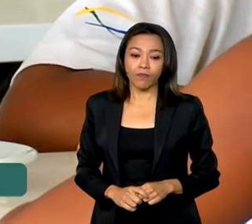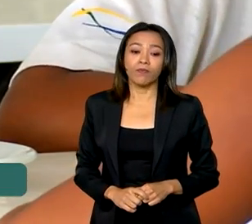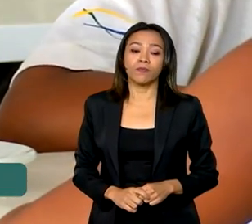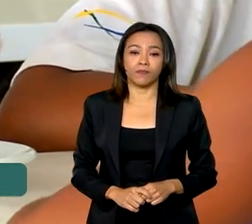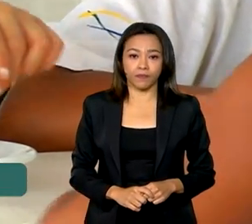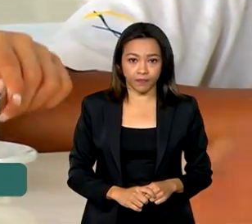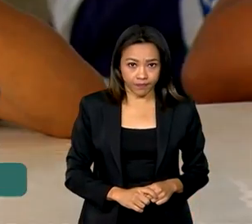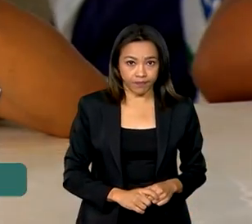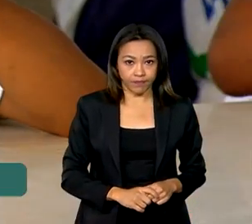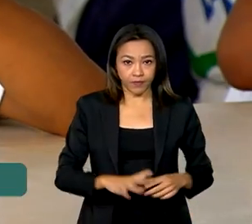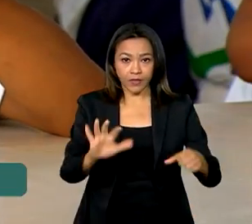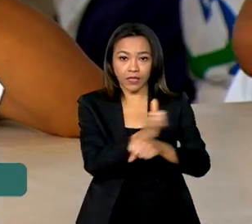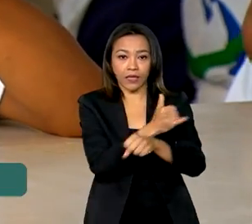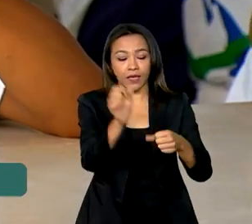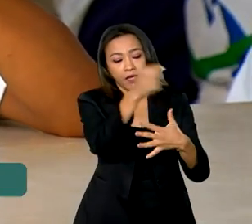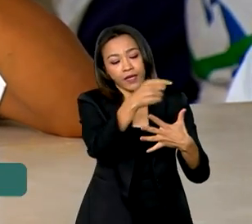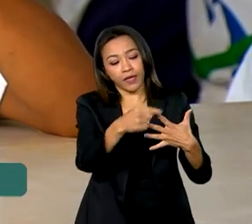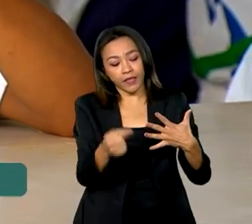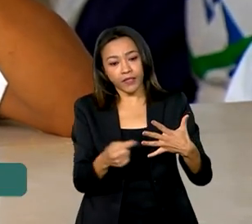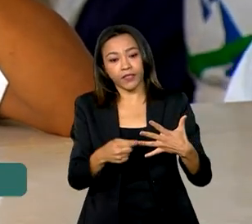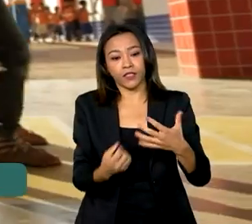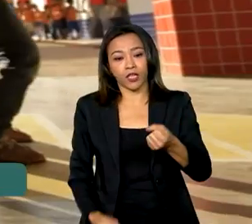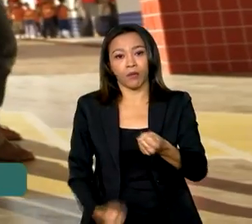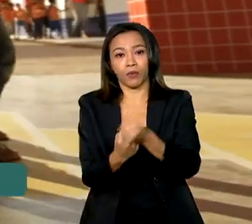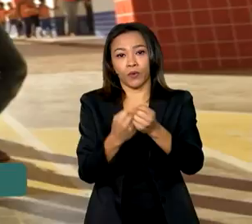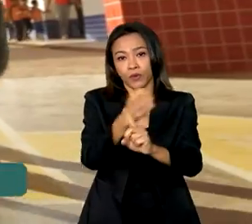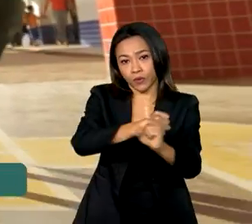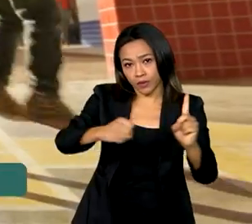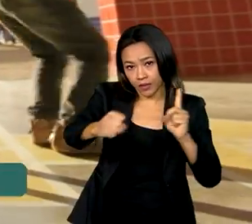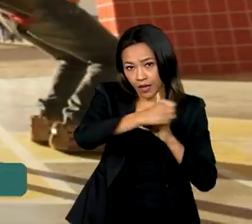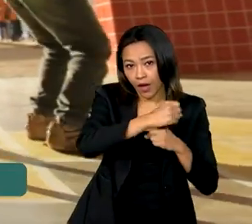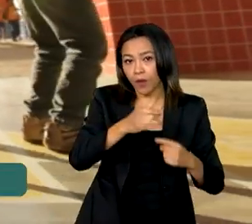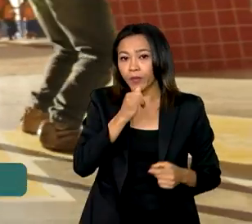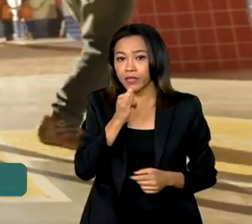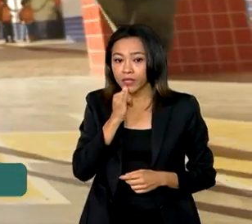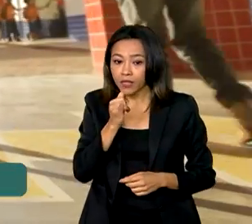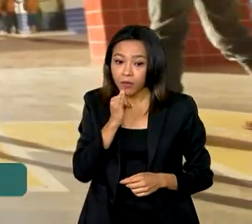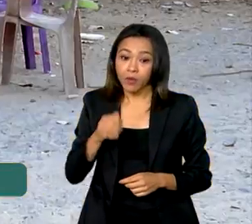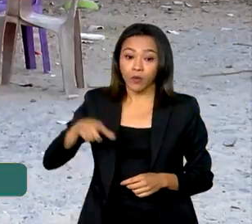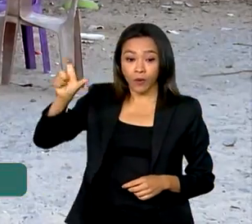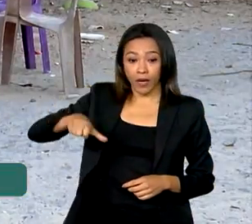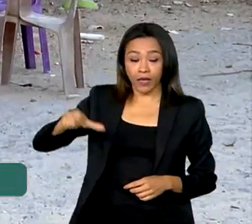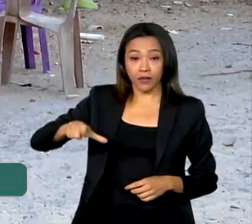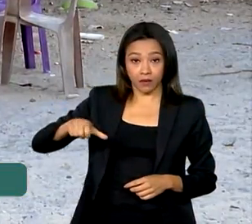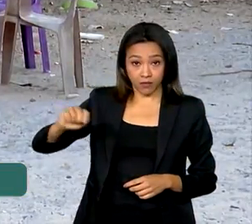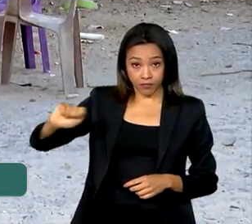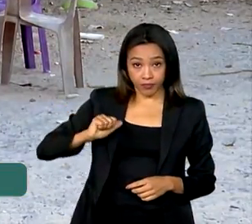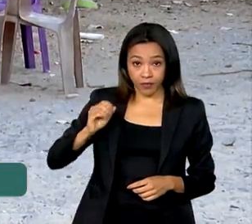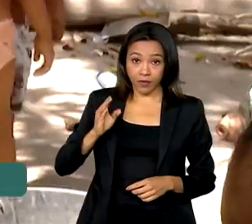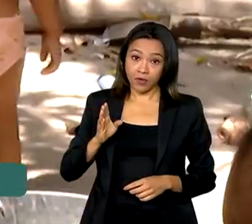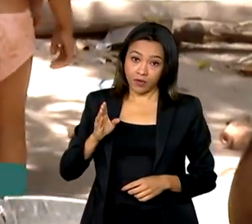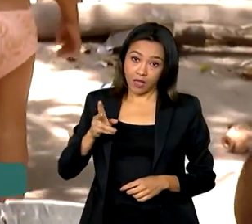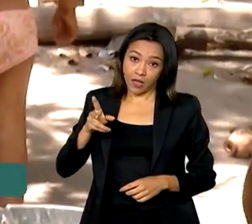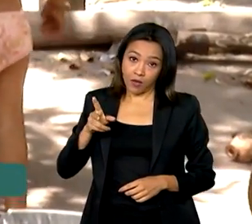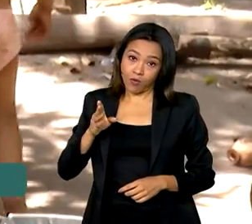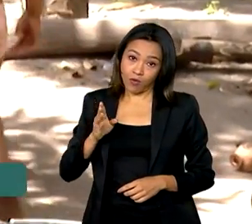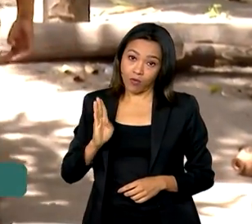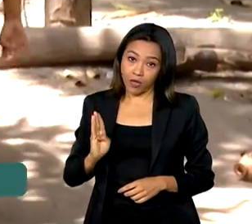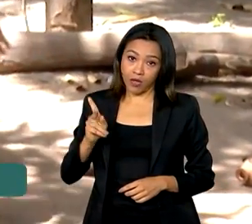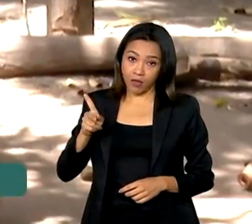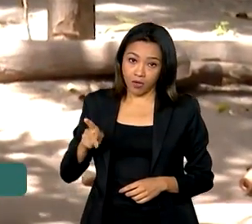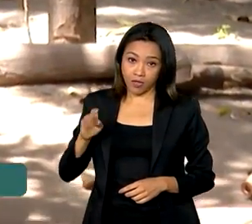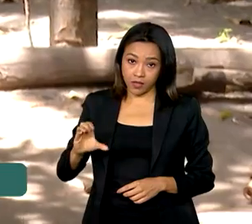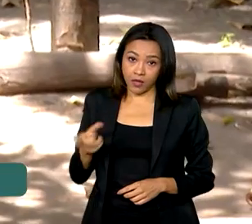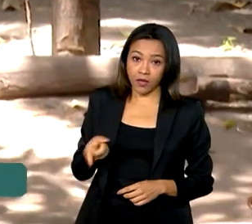Medidas de assistência social, como o Benefício de Prestação Continuada, o BPC, e o programa Bolsa Família, ajudam a